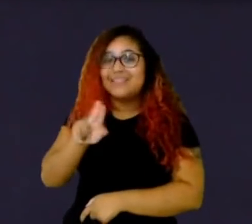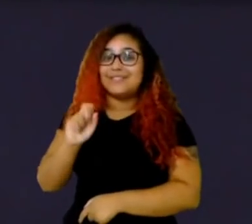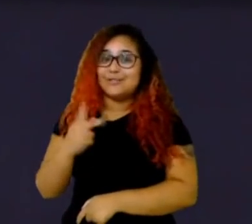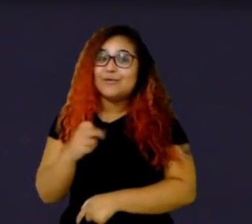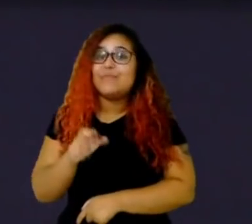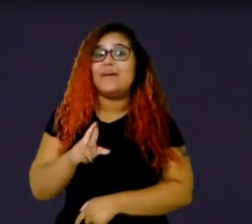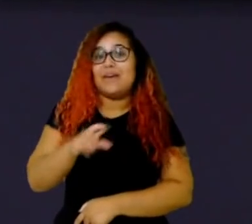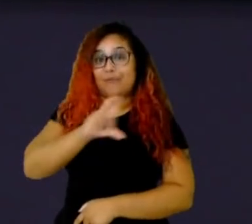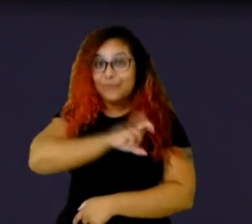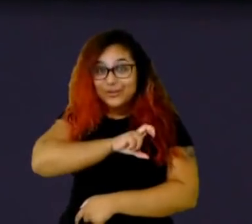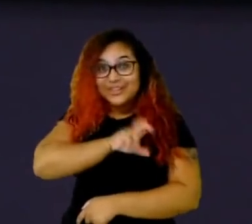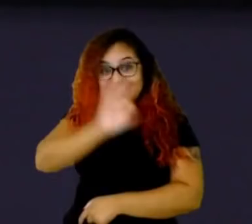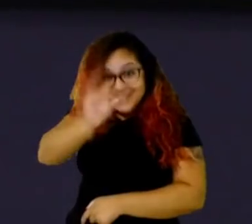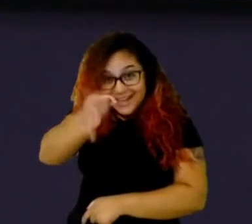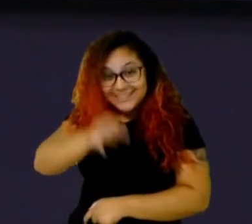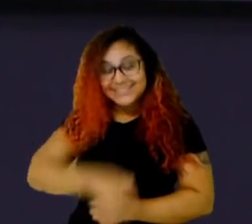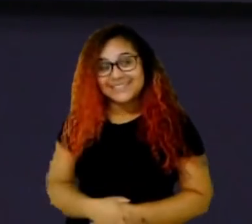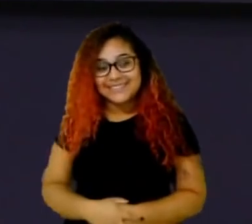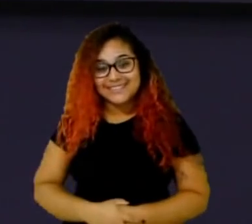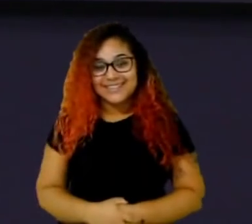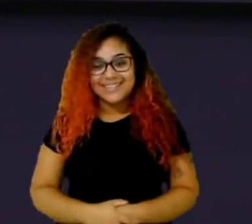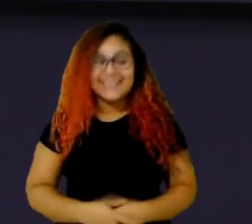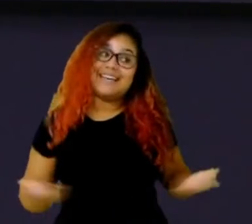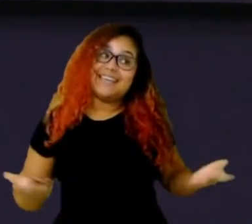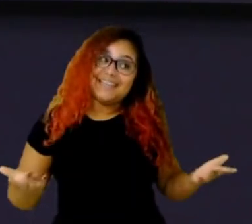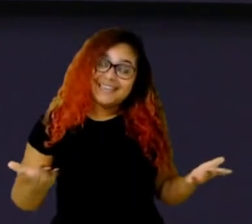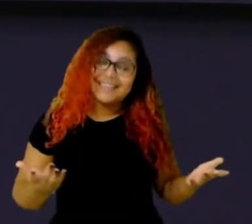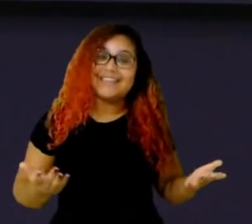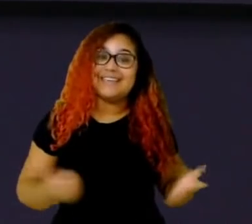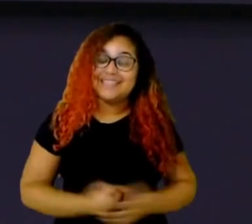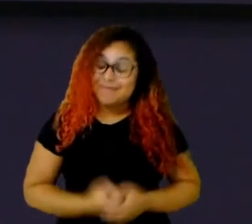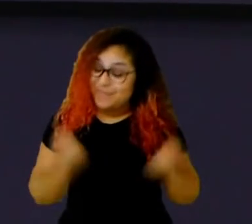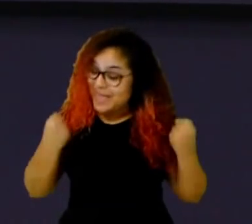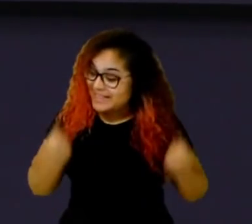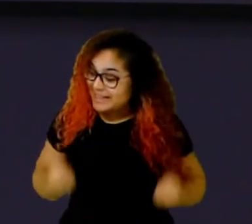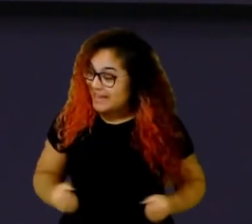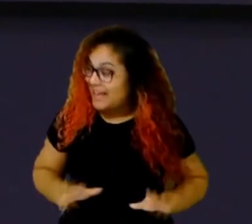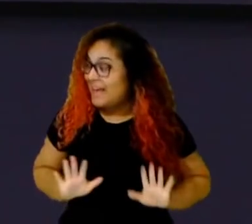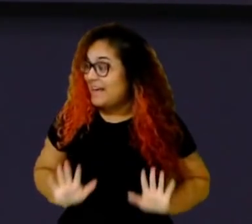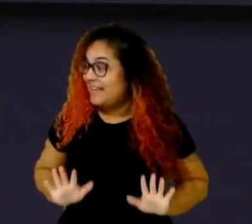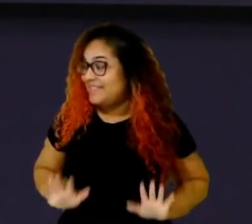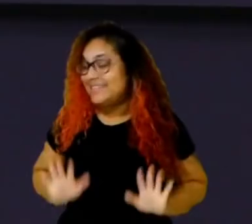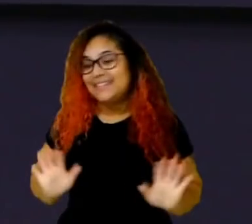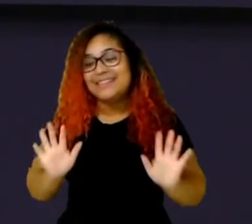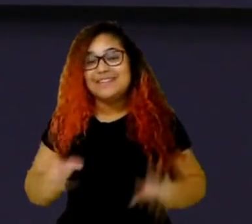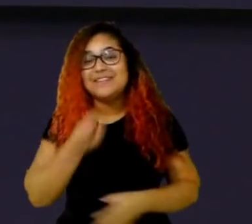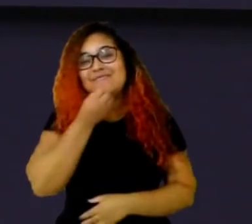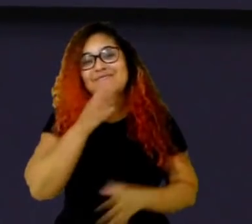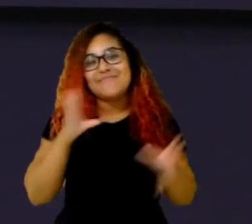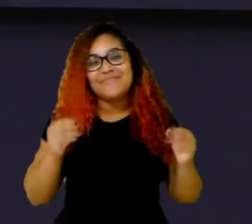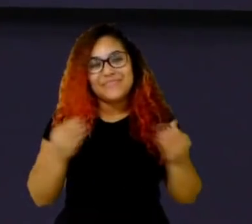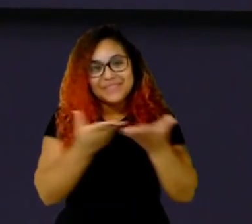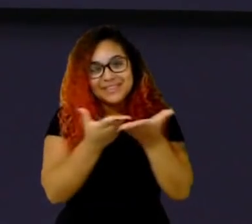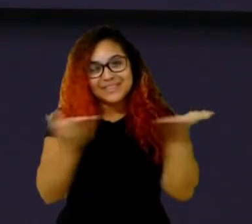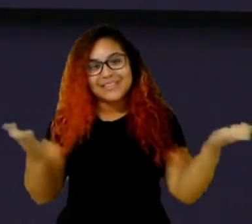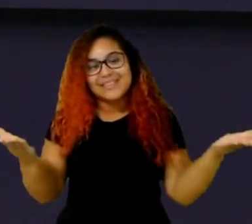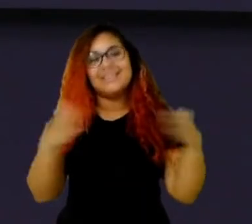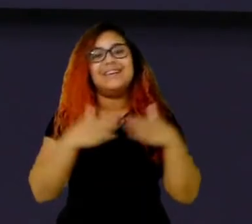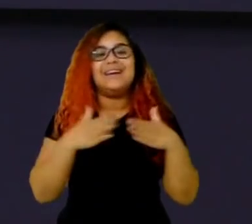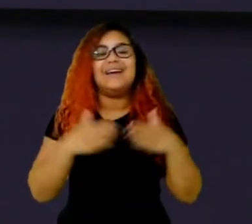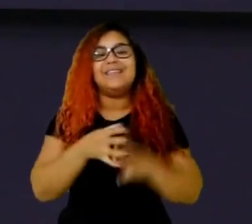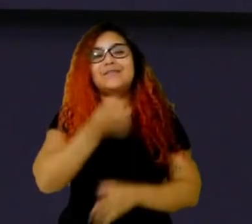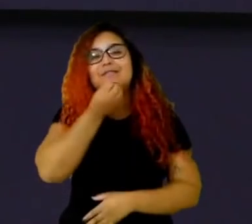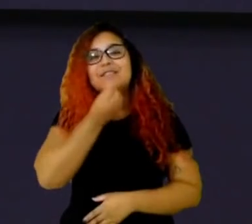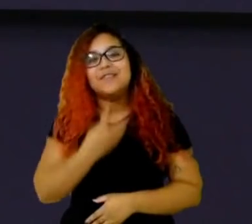É, aí você tá pegando pesado. Boa noite aí pro pessoal de casa, Itaquechão, Maylin, Revoltinha.